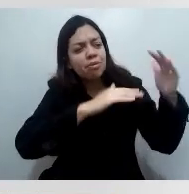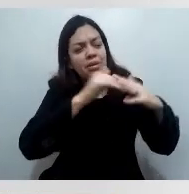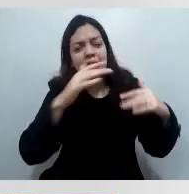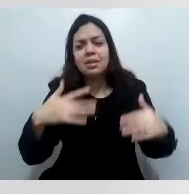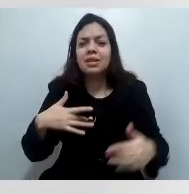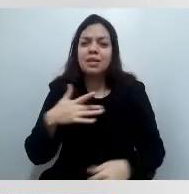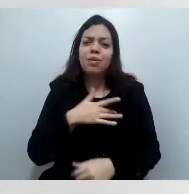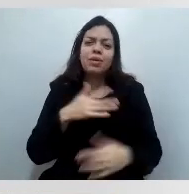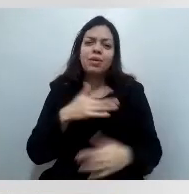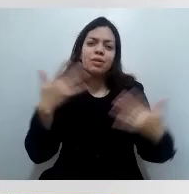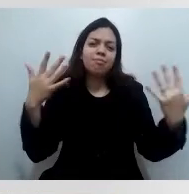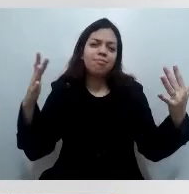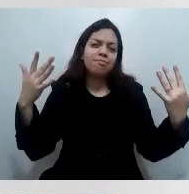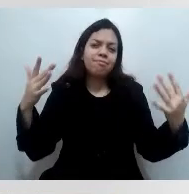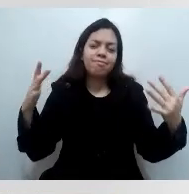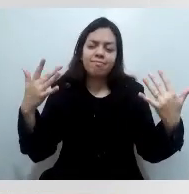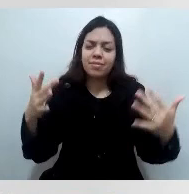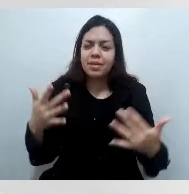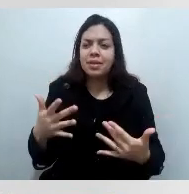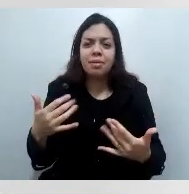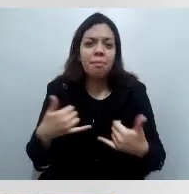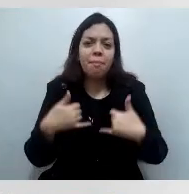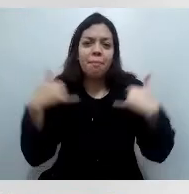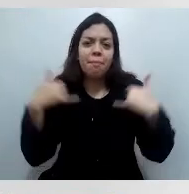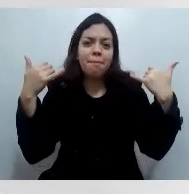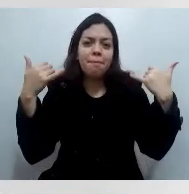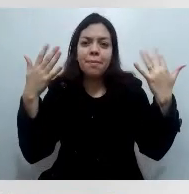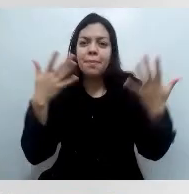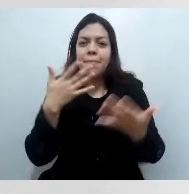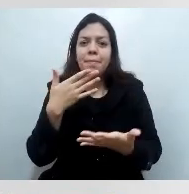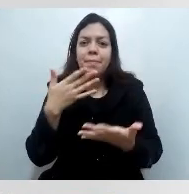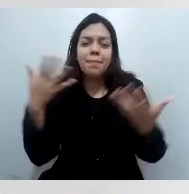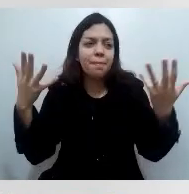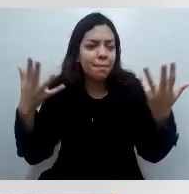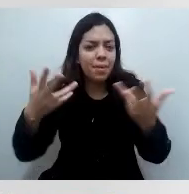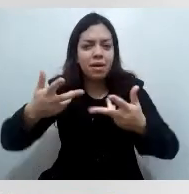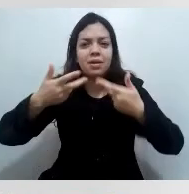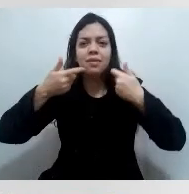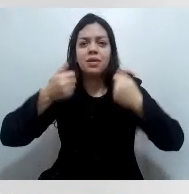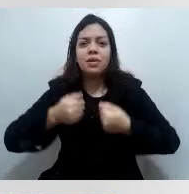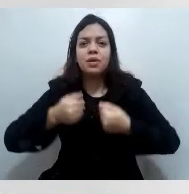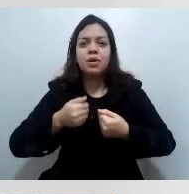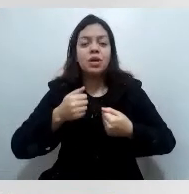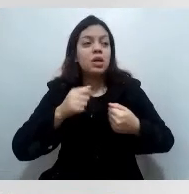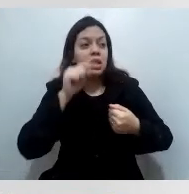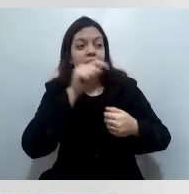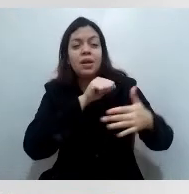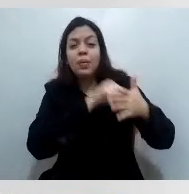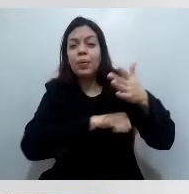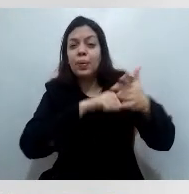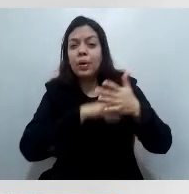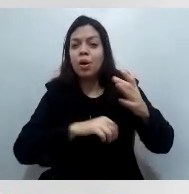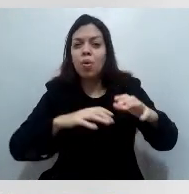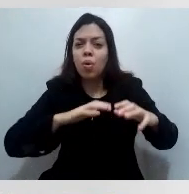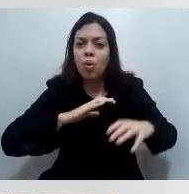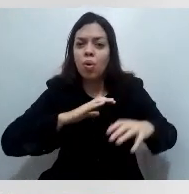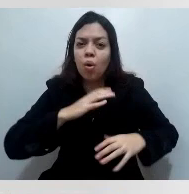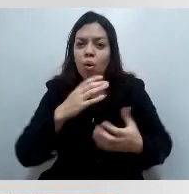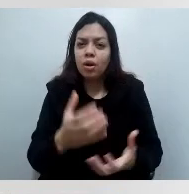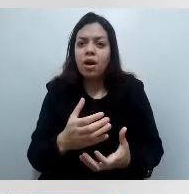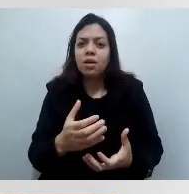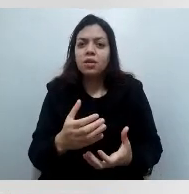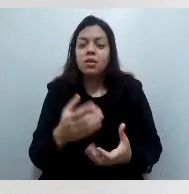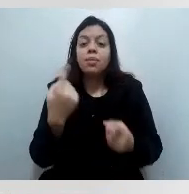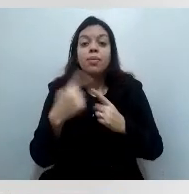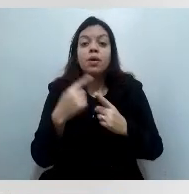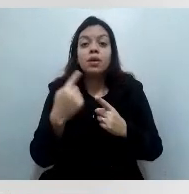que, além de serem os guerreiros que estão enfrentando tudo com tanta coragem, né, e com tanta, eu falo bondade mesmo, porque eles nos tratam